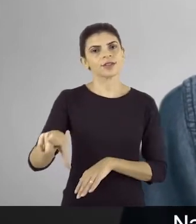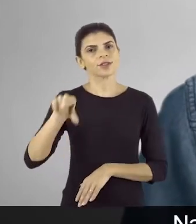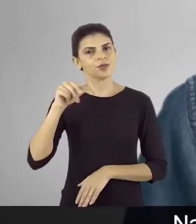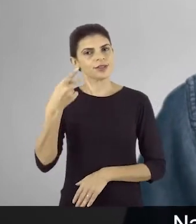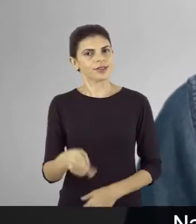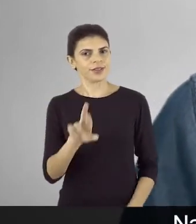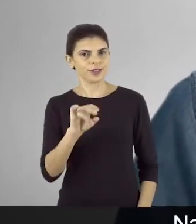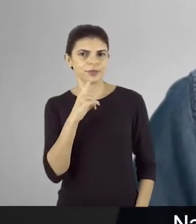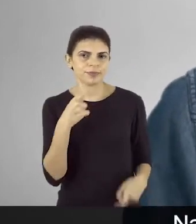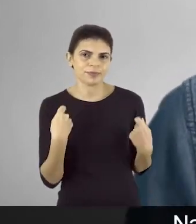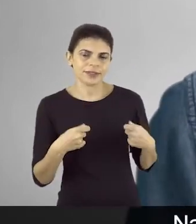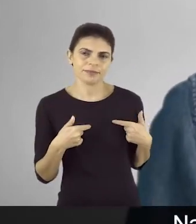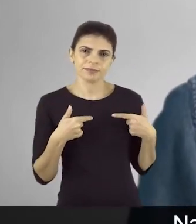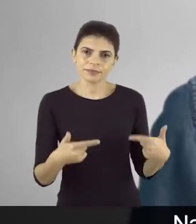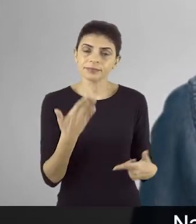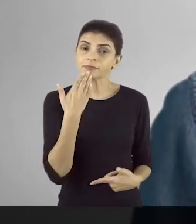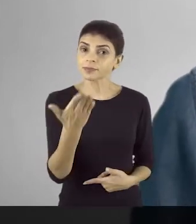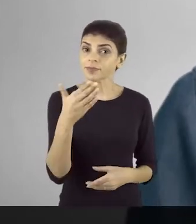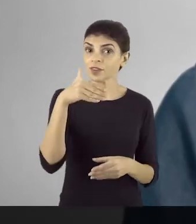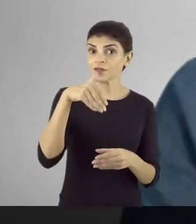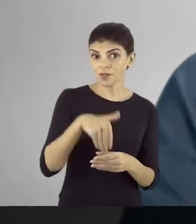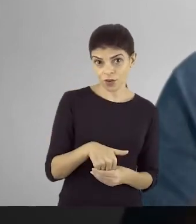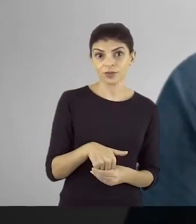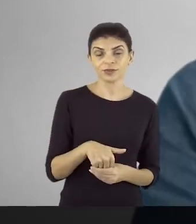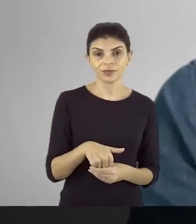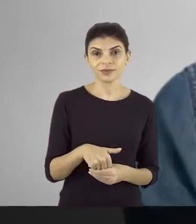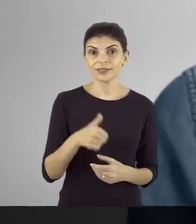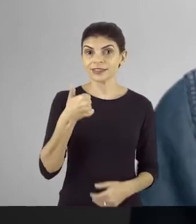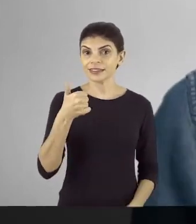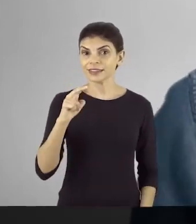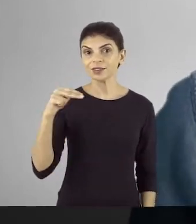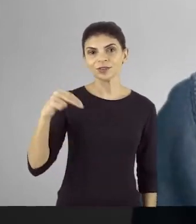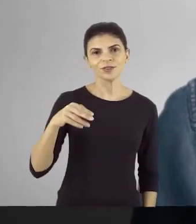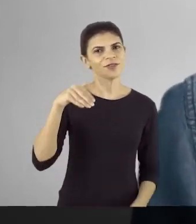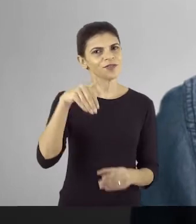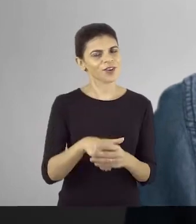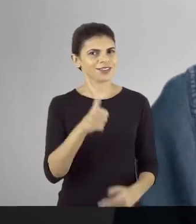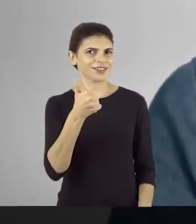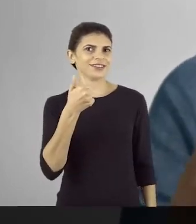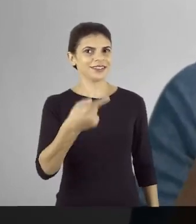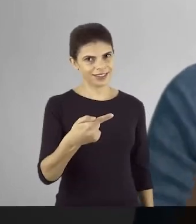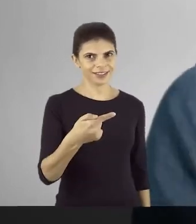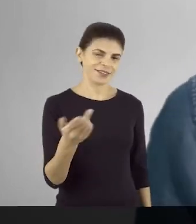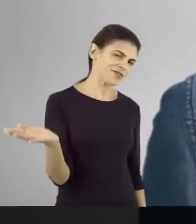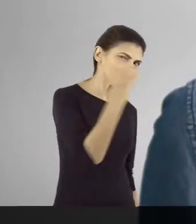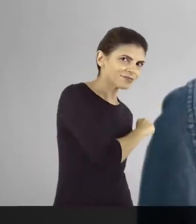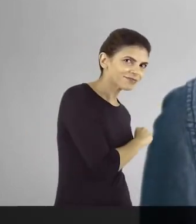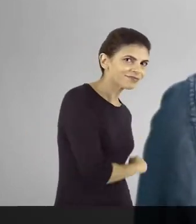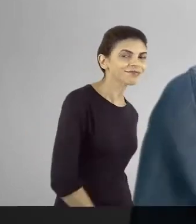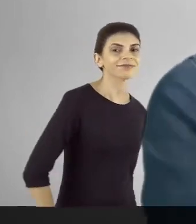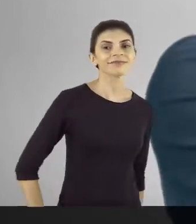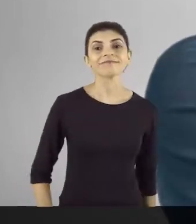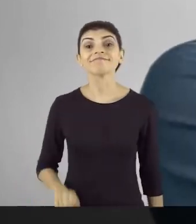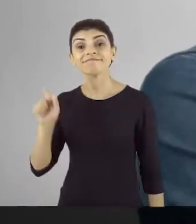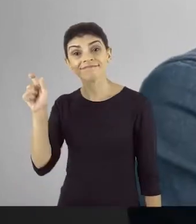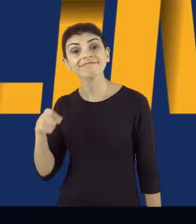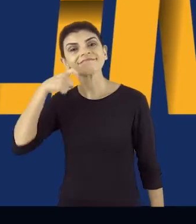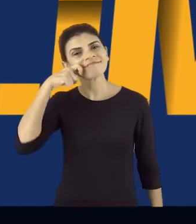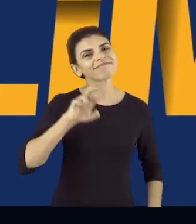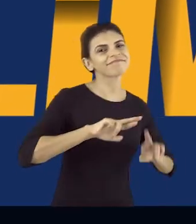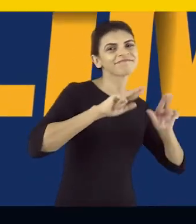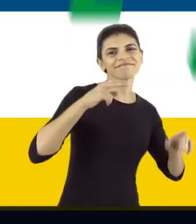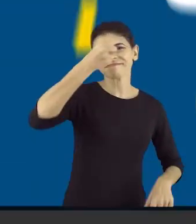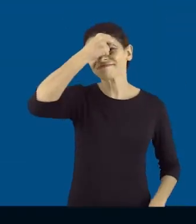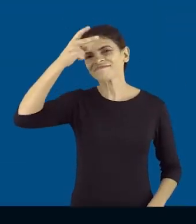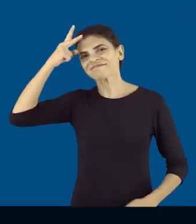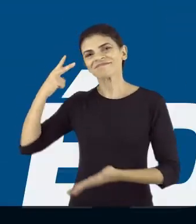você vai fazer a escolha que o Rio precisa. Peço seu voto. Dia 15, vote 17. Vamos juntos? lá, todo